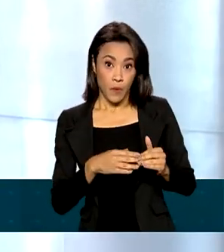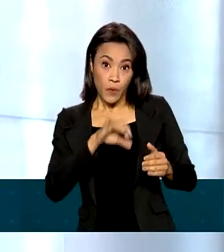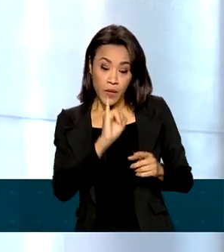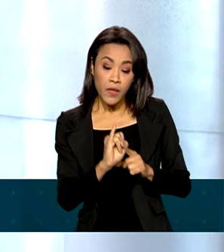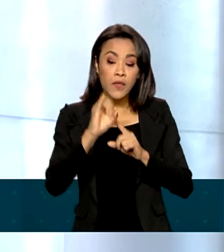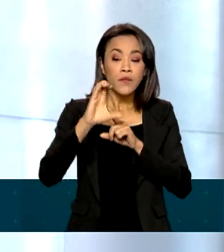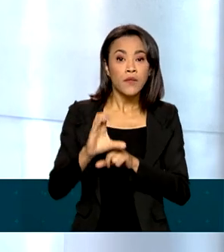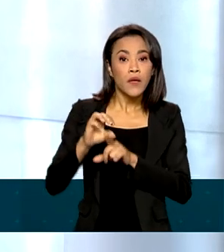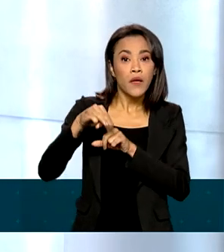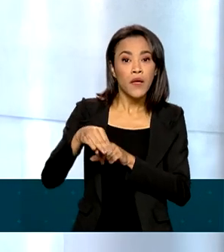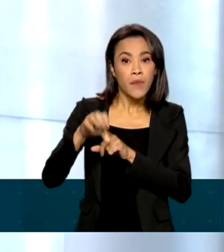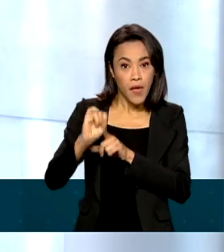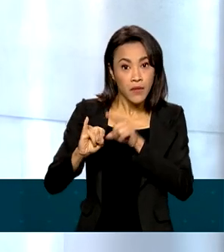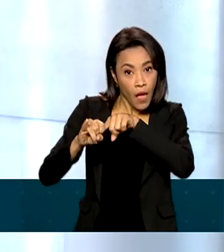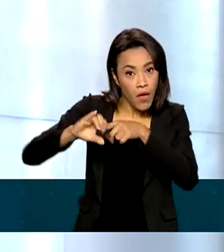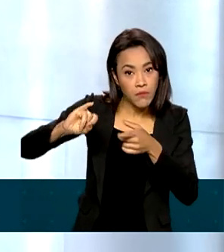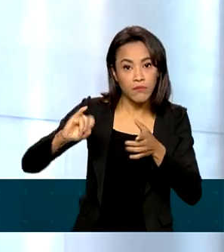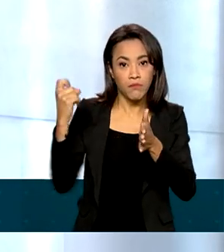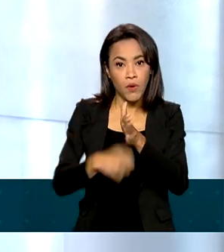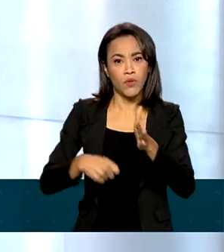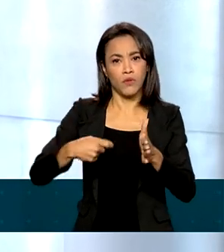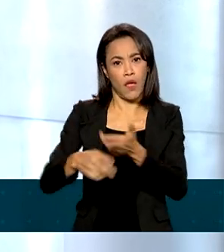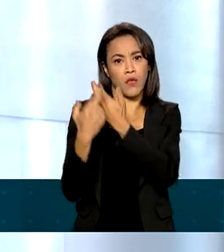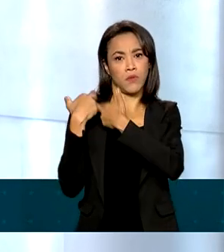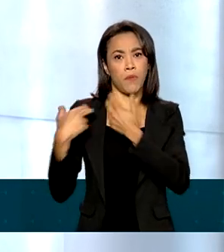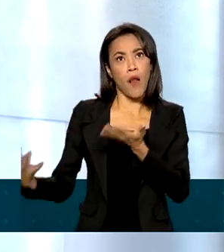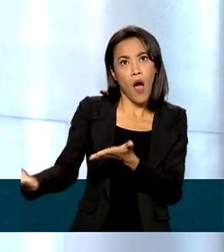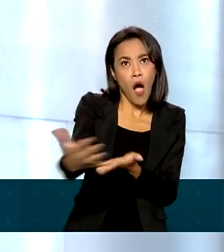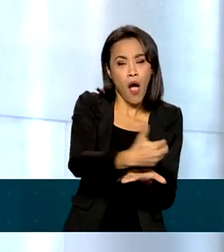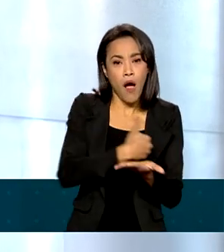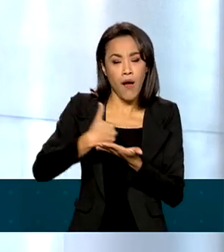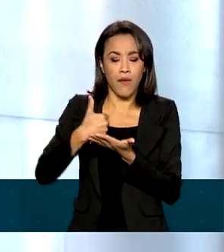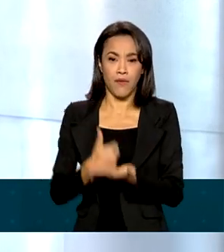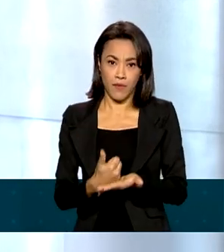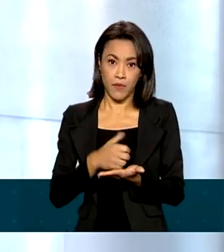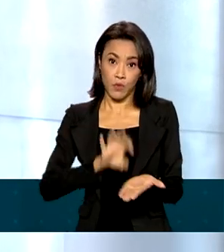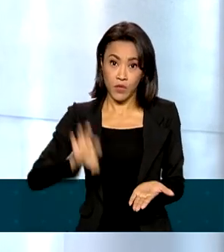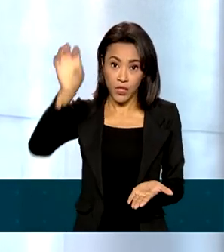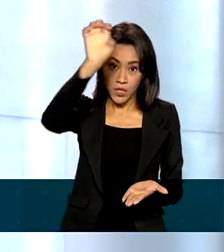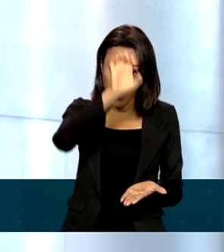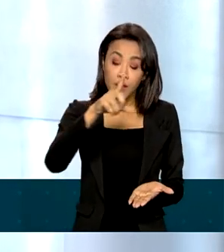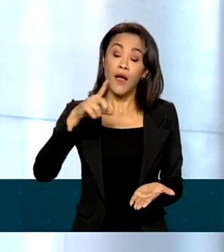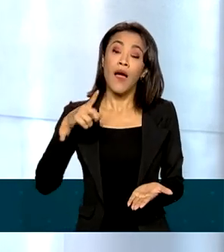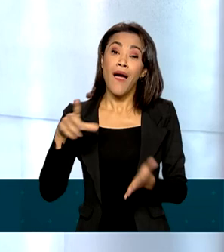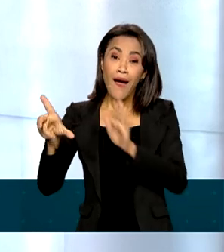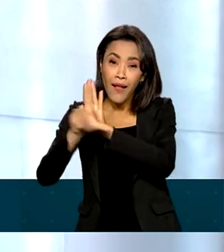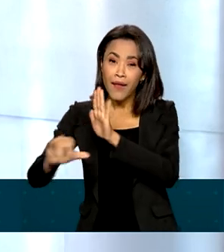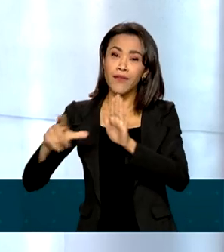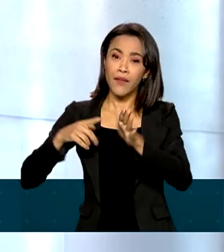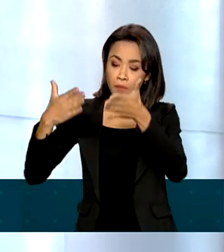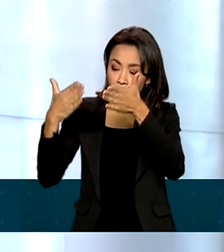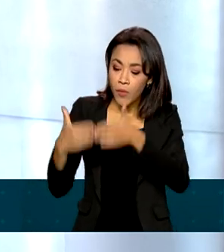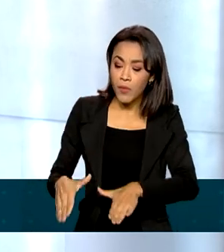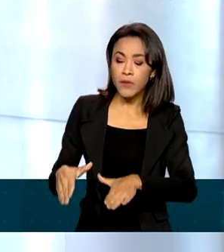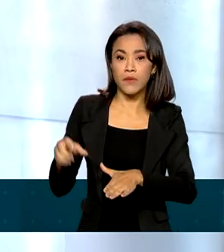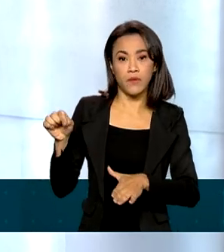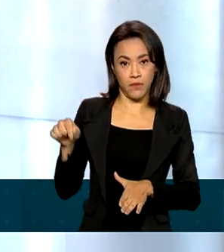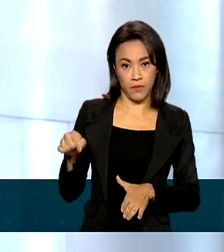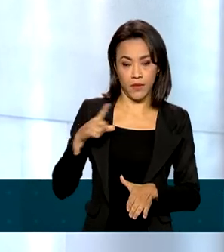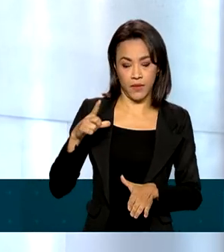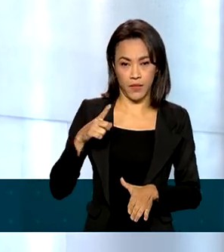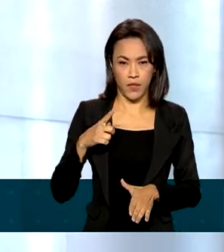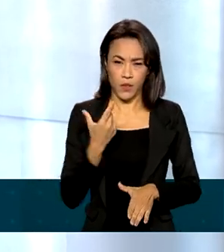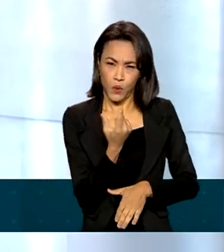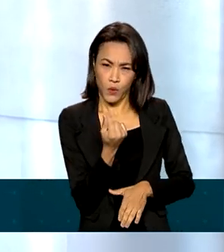é responsável pela maioria da arrecadação nos estados, a lei prevê uma compensação. Ela será feita por meio da dedução do